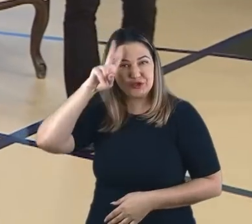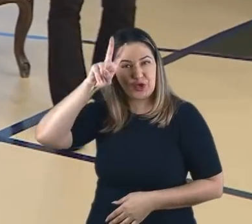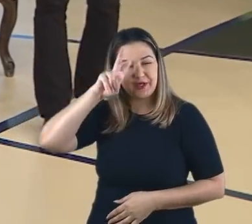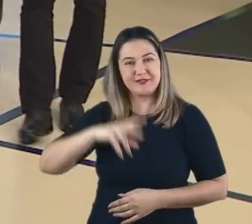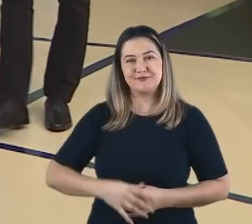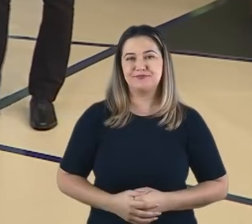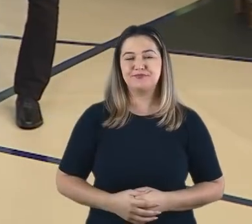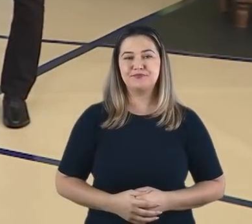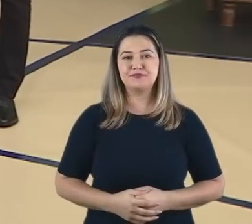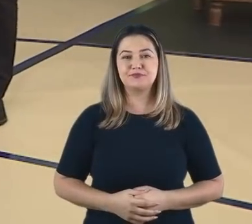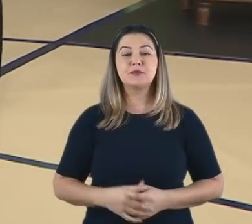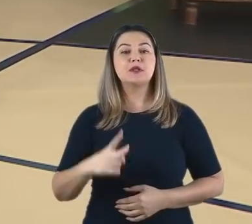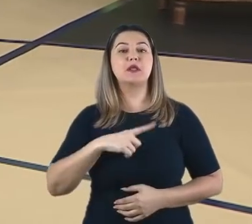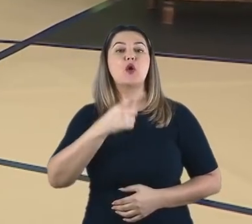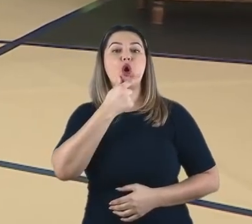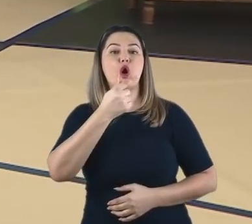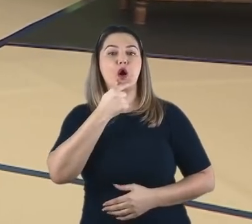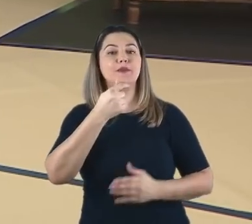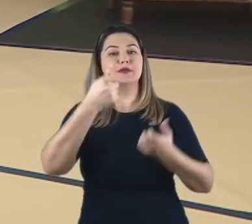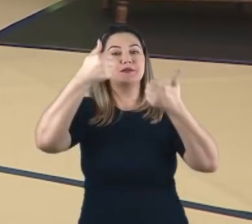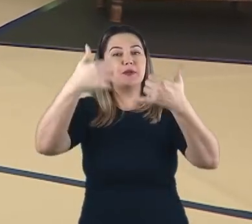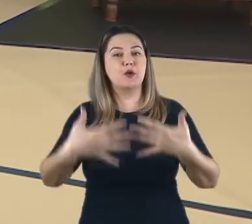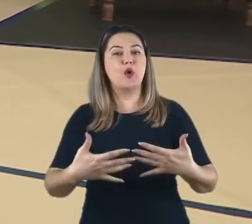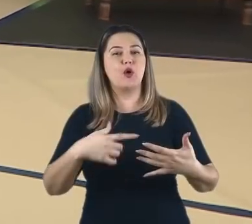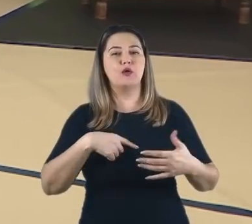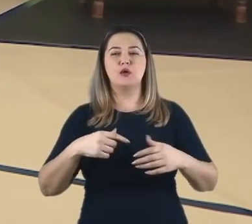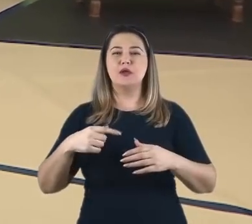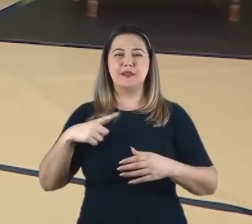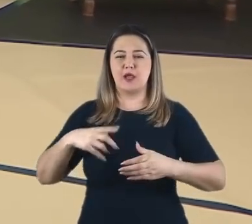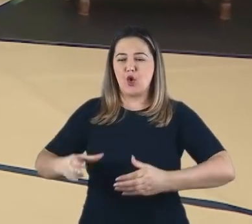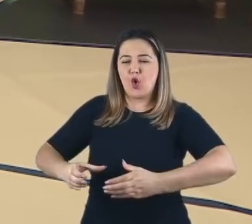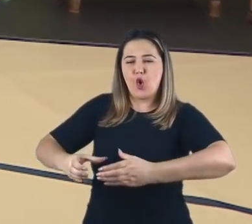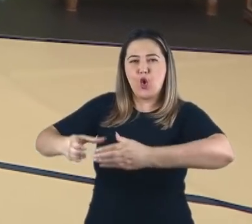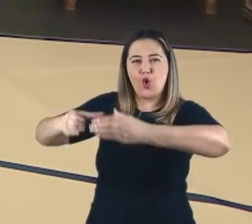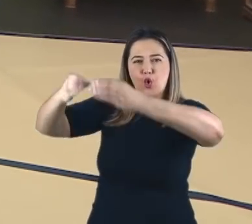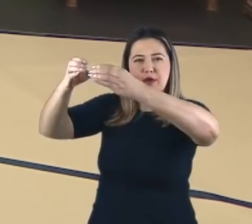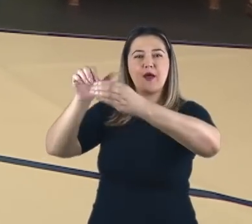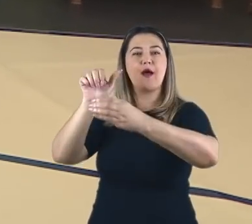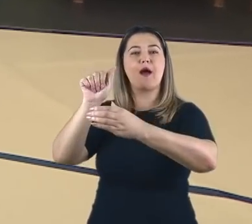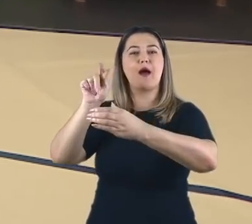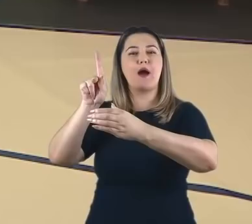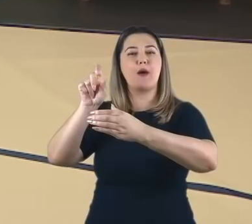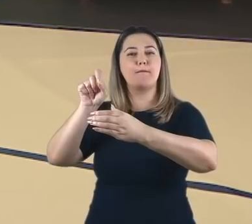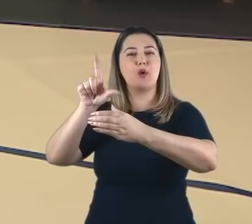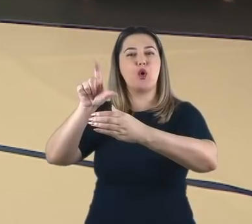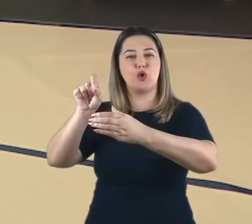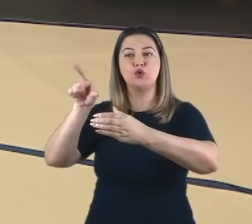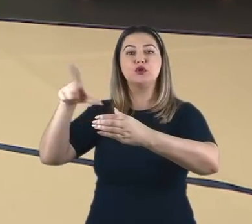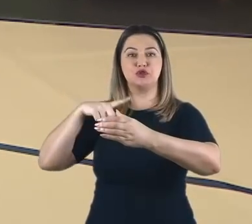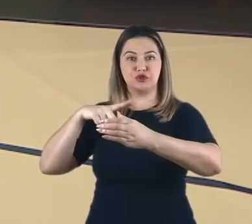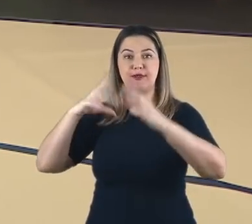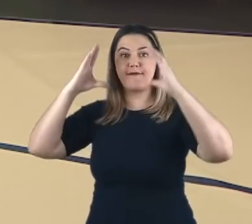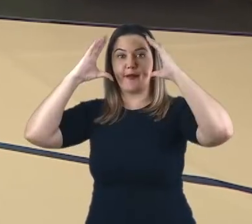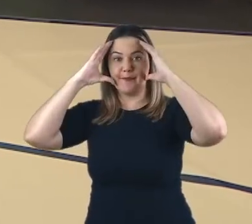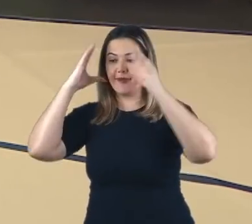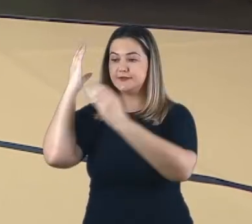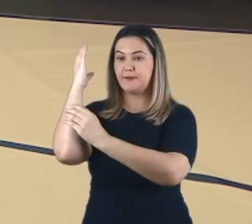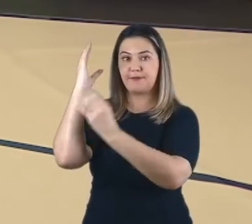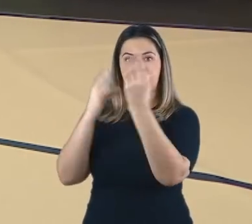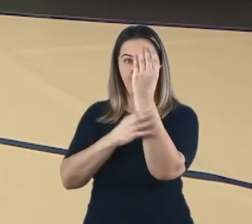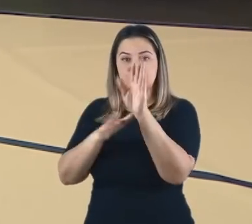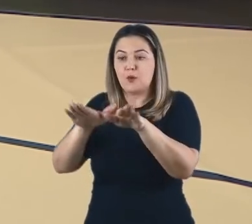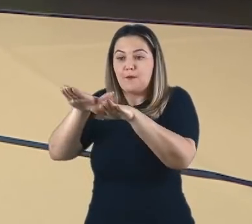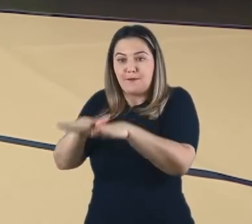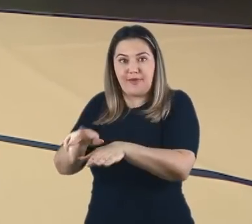Pausanias, por exemplo, descreveu o Amicleânio de Apolo, uma coluna esguia com cabeça, braços e pés